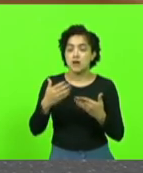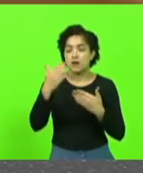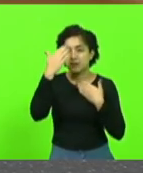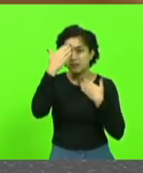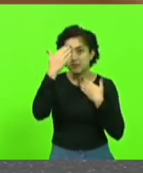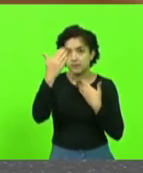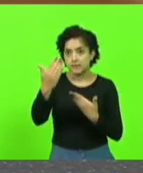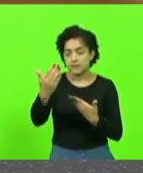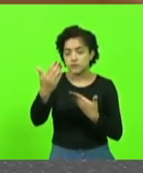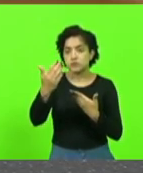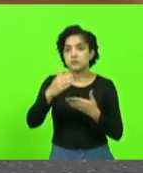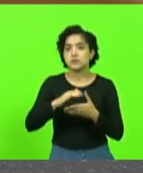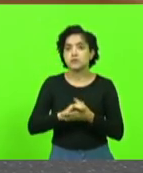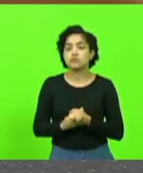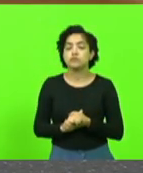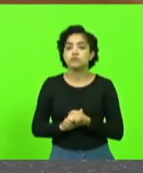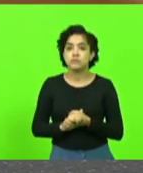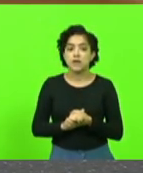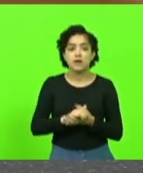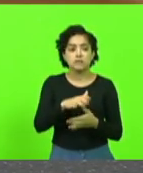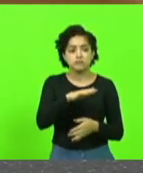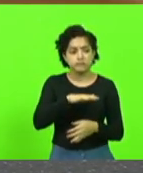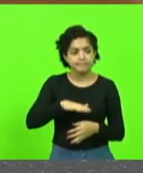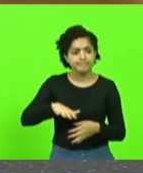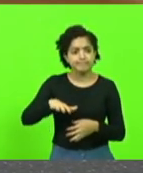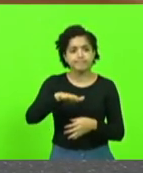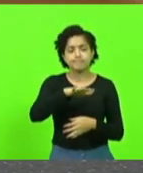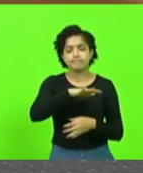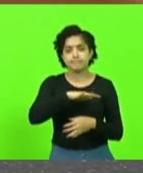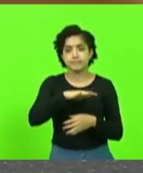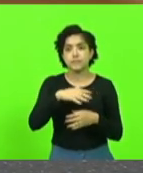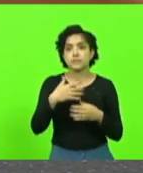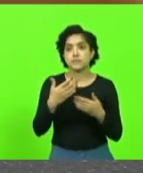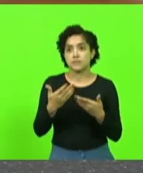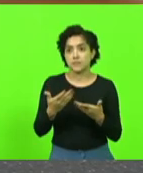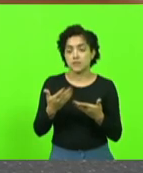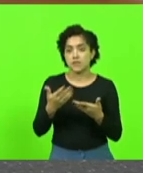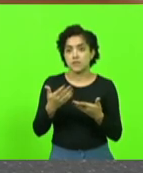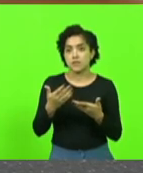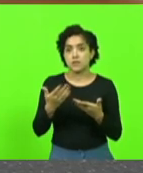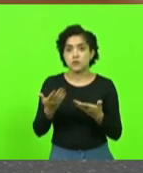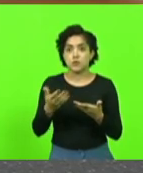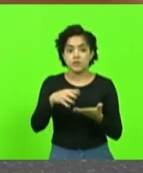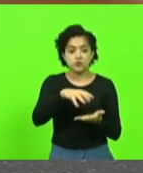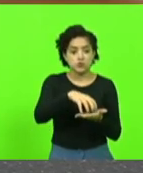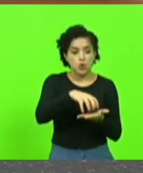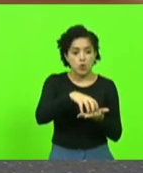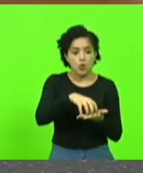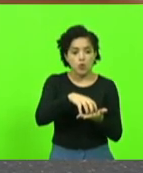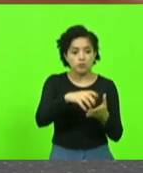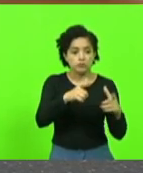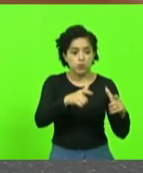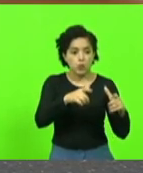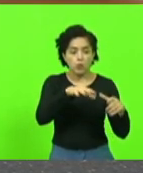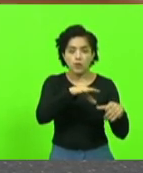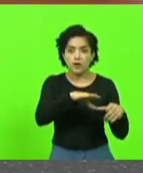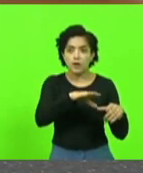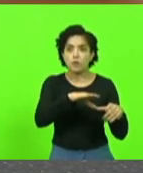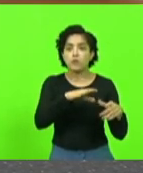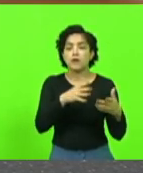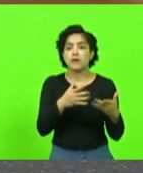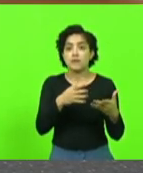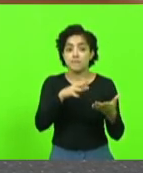em toda a nossa região, já que não é apenas um campus local, ele será um